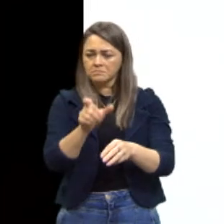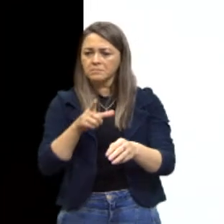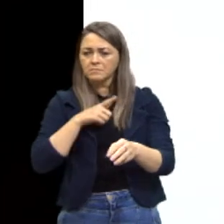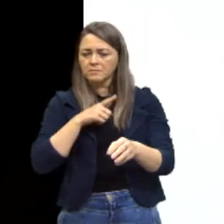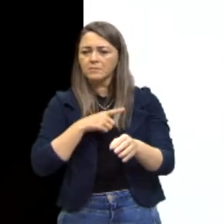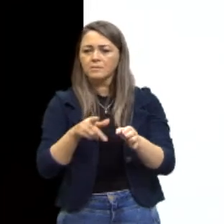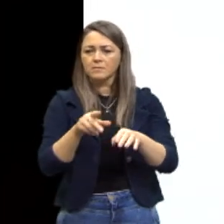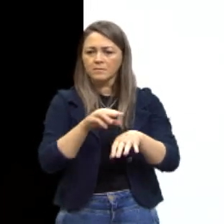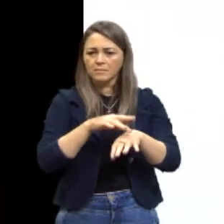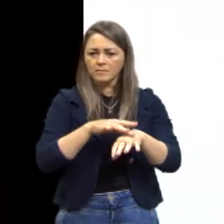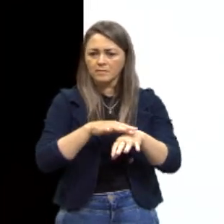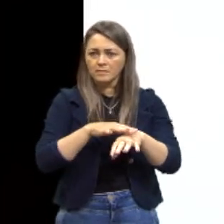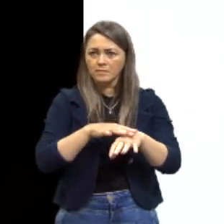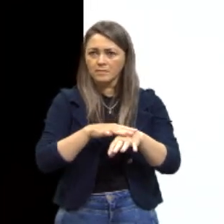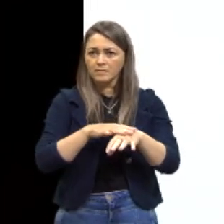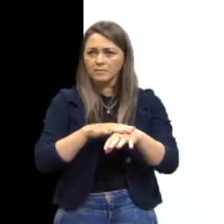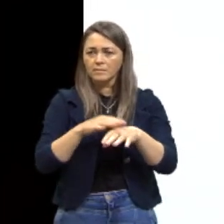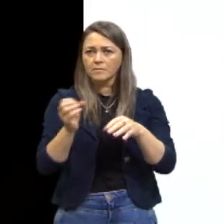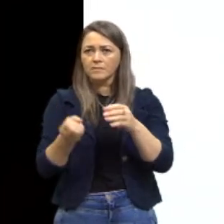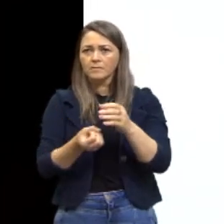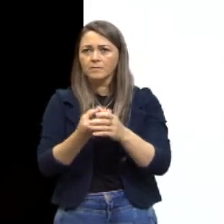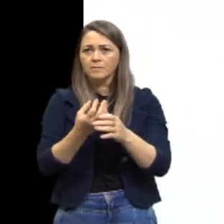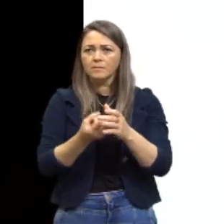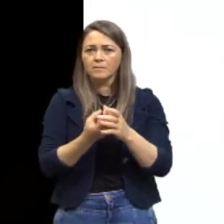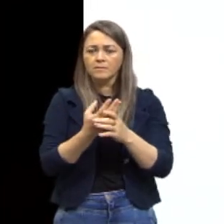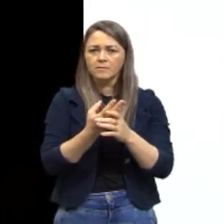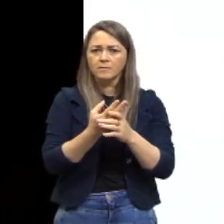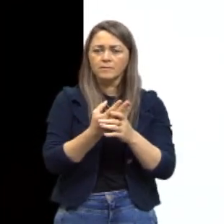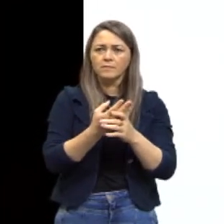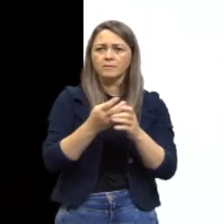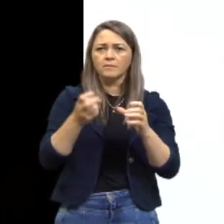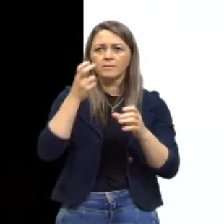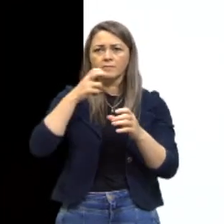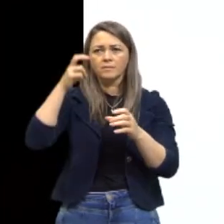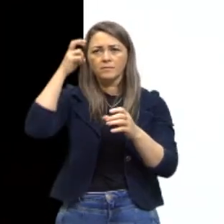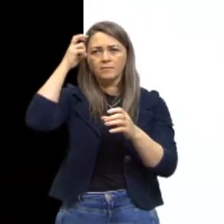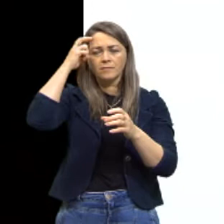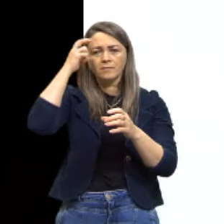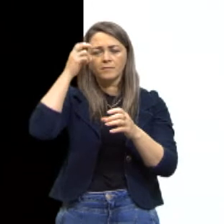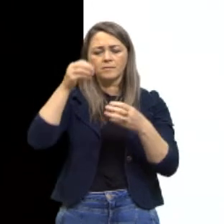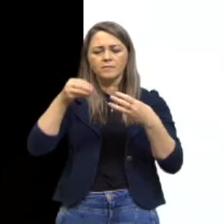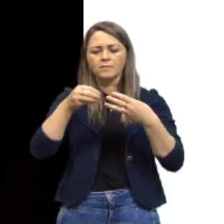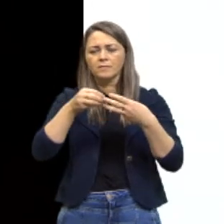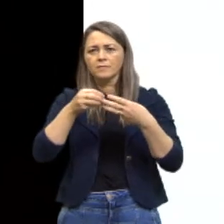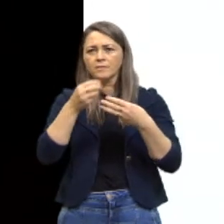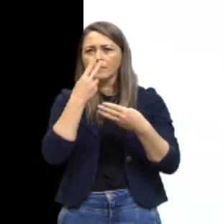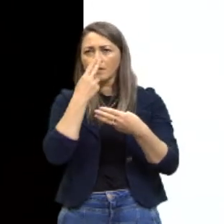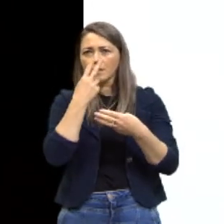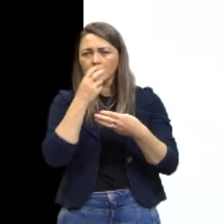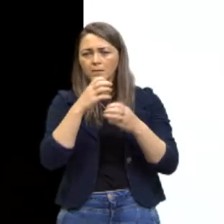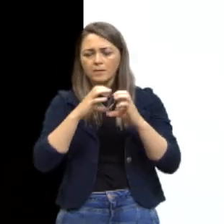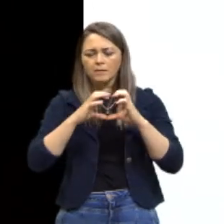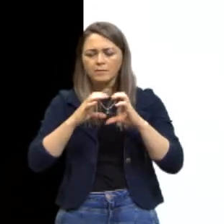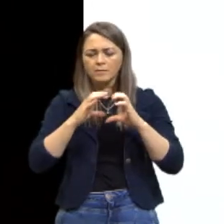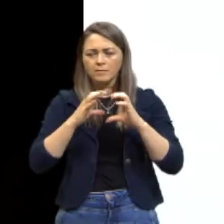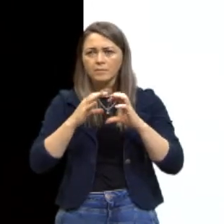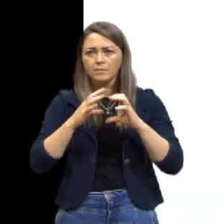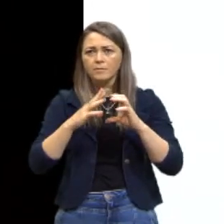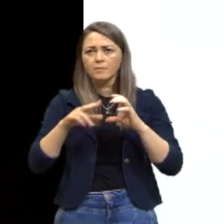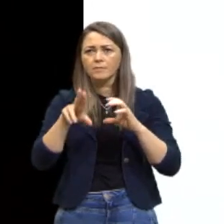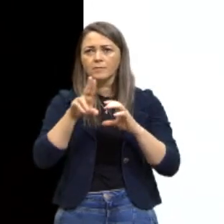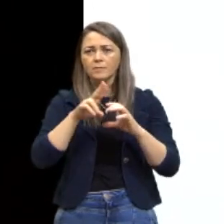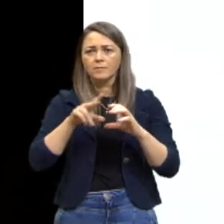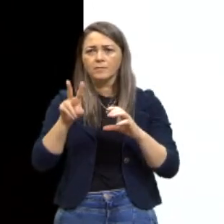Letra E, criação de um meio de cultura de células que imitam o cérebro pela utilização de vitaminas